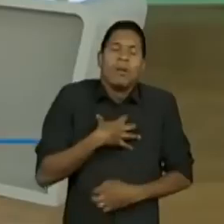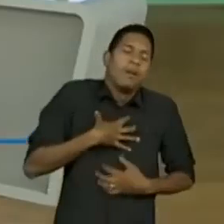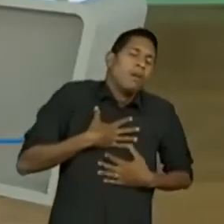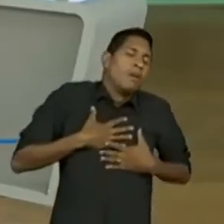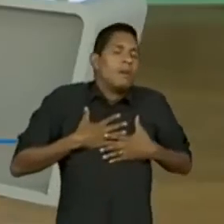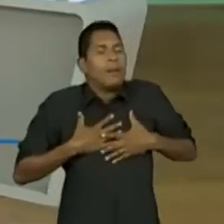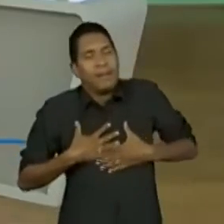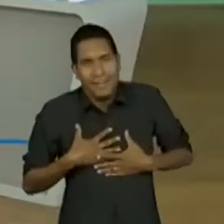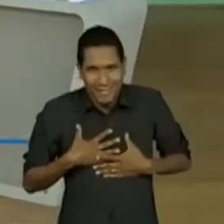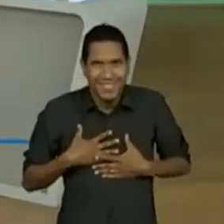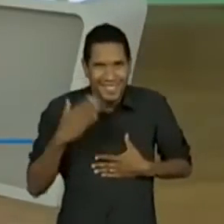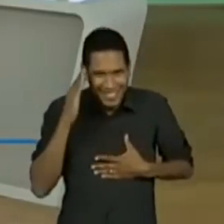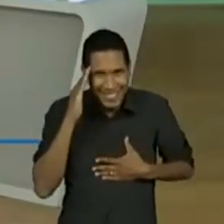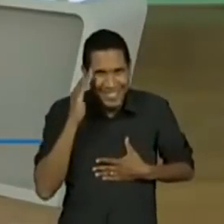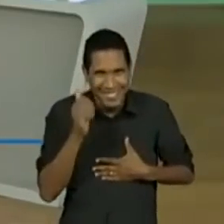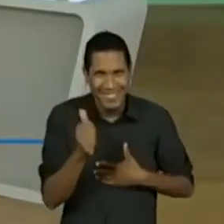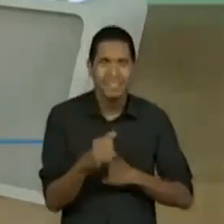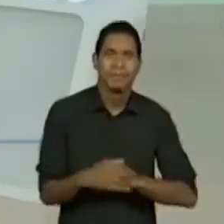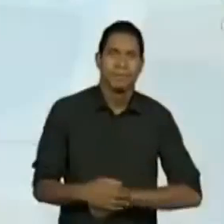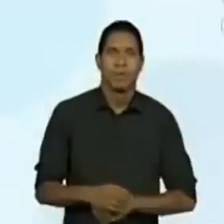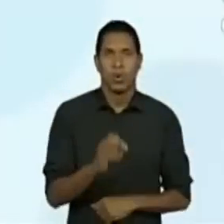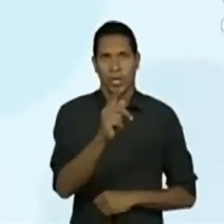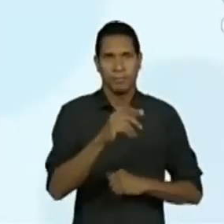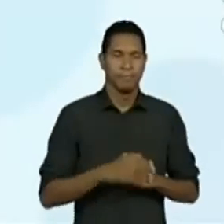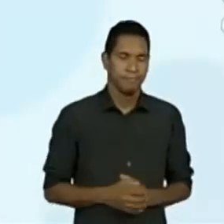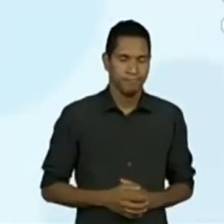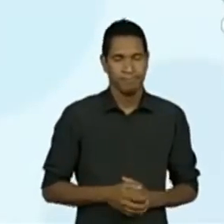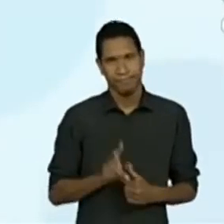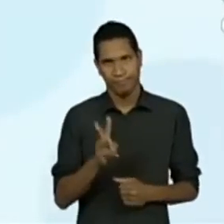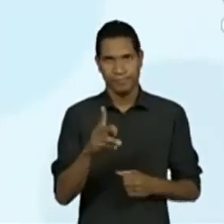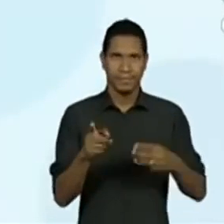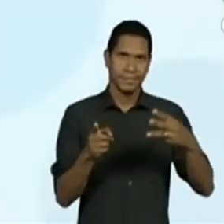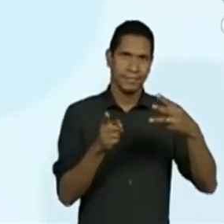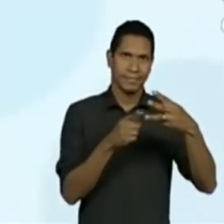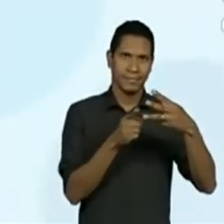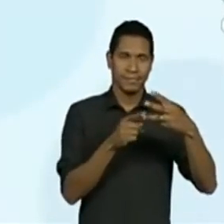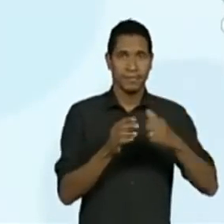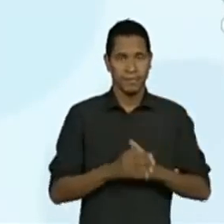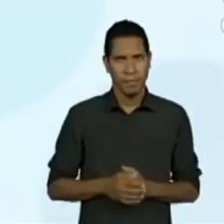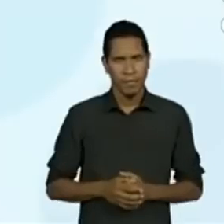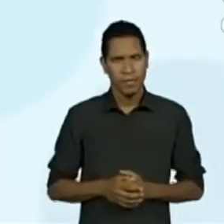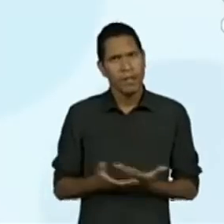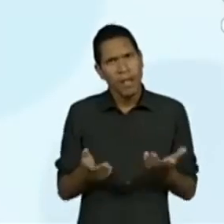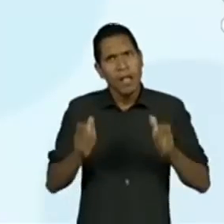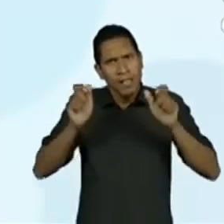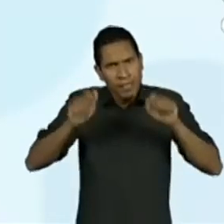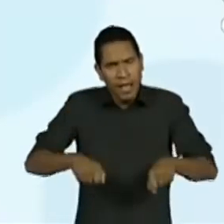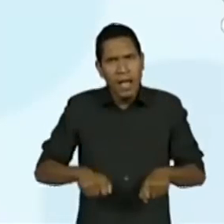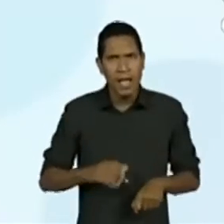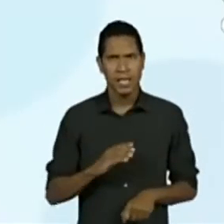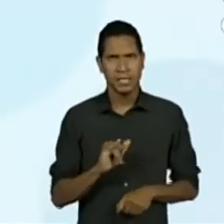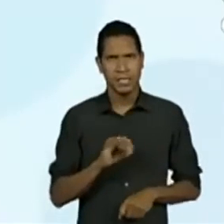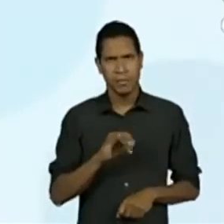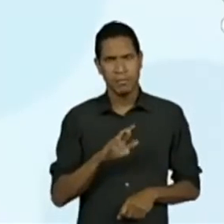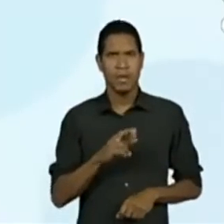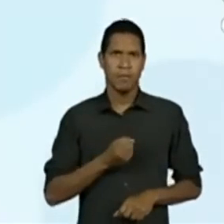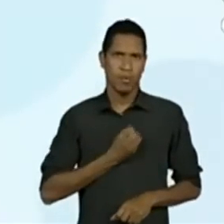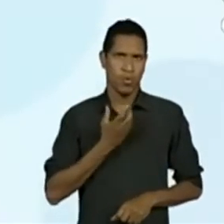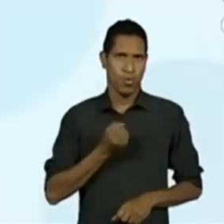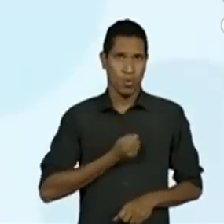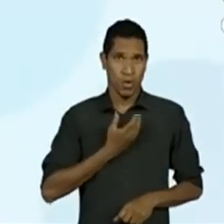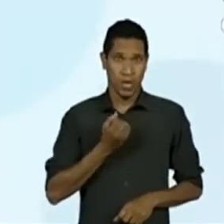continuando, questão 3. É possível criar um cyberpoema sem recursos,